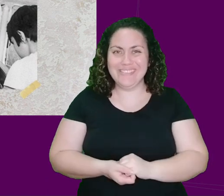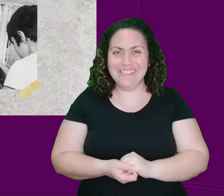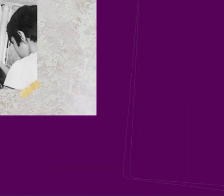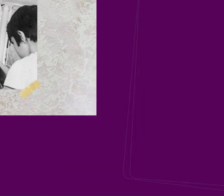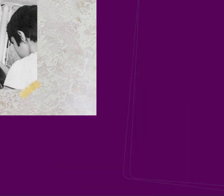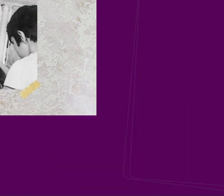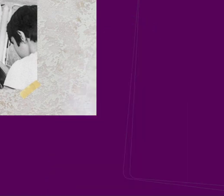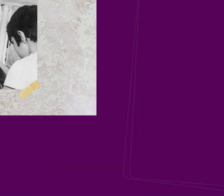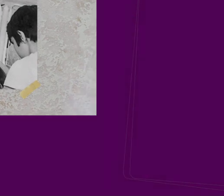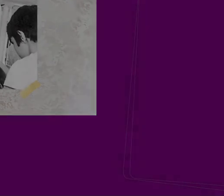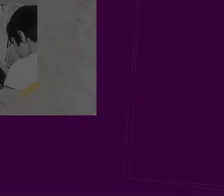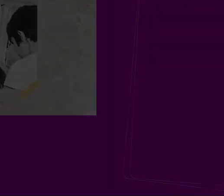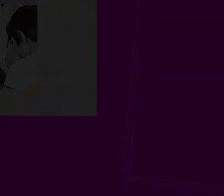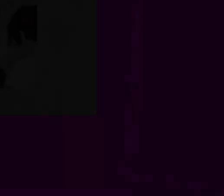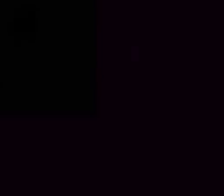Até mais!